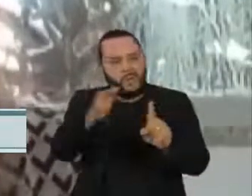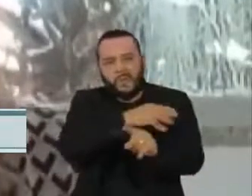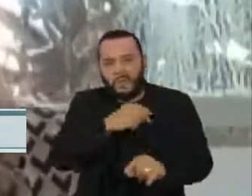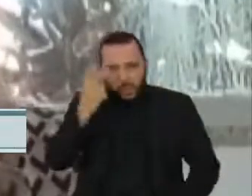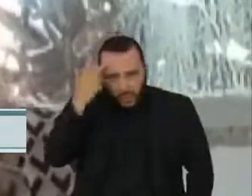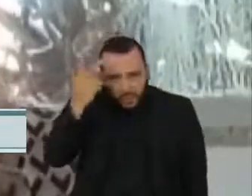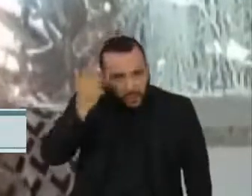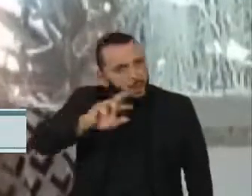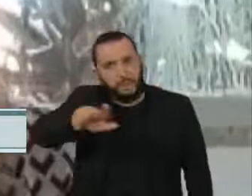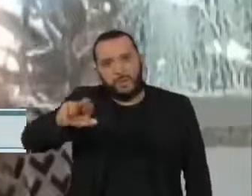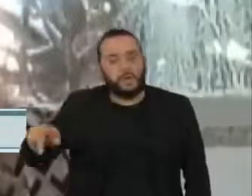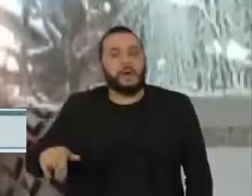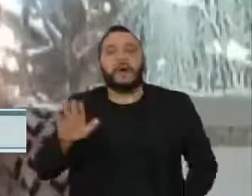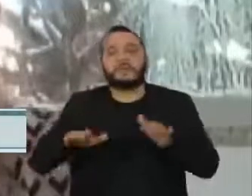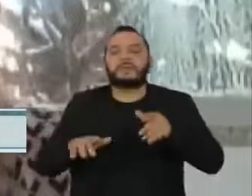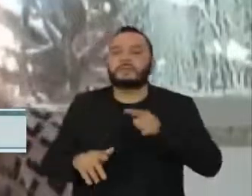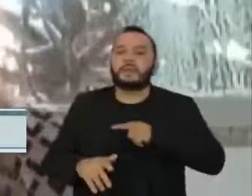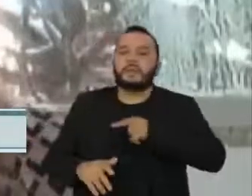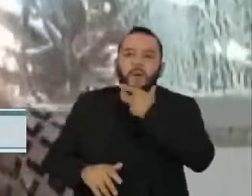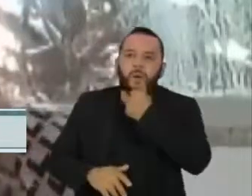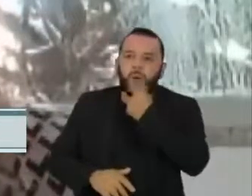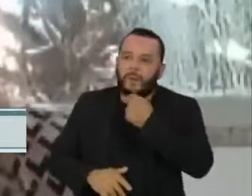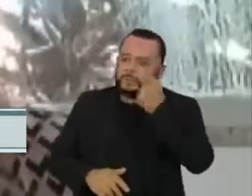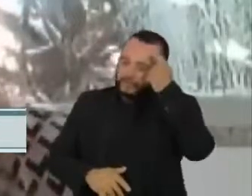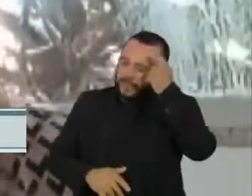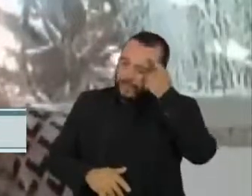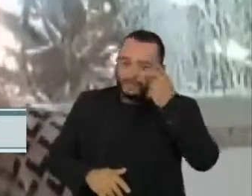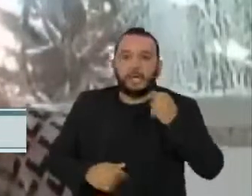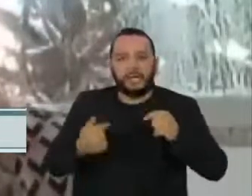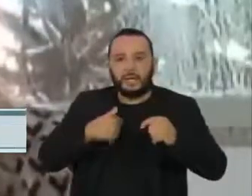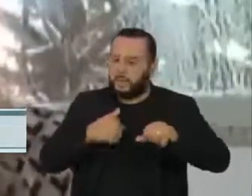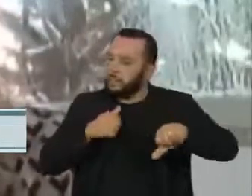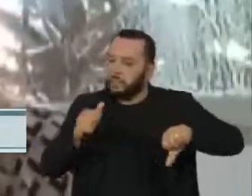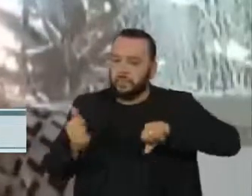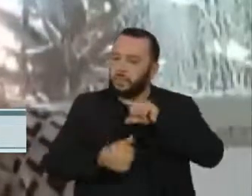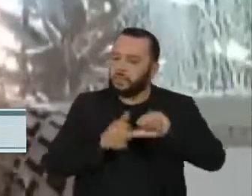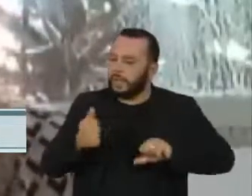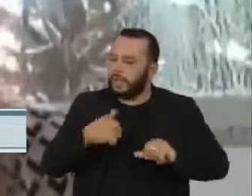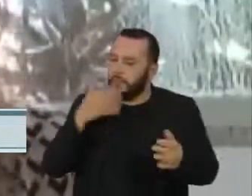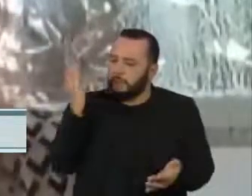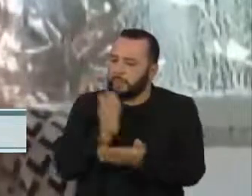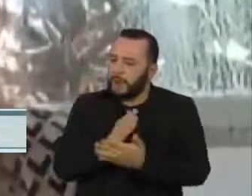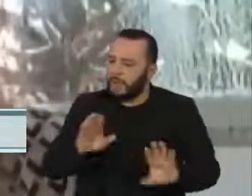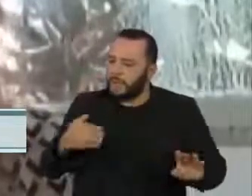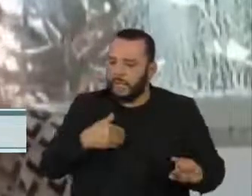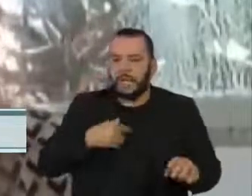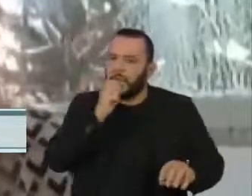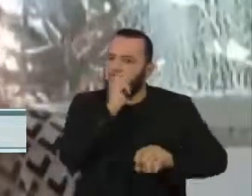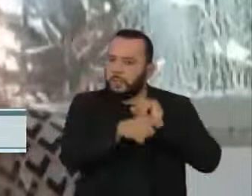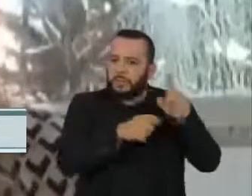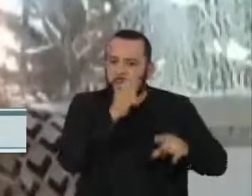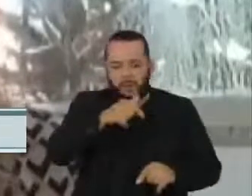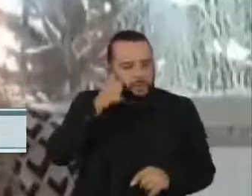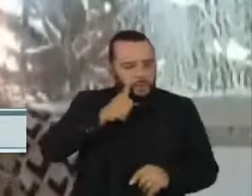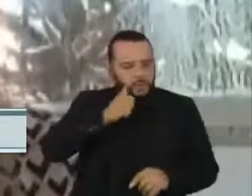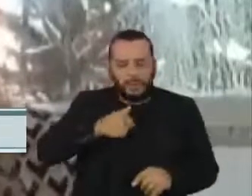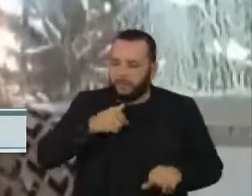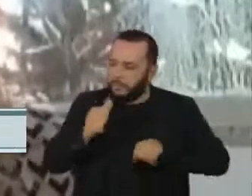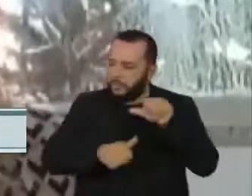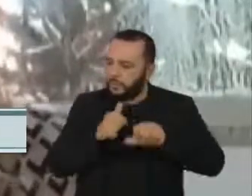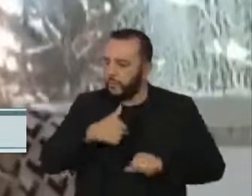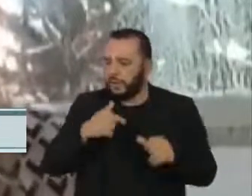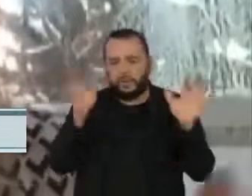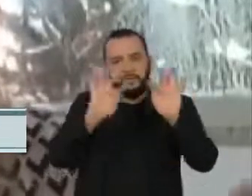claros de homens que dizem, nossa, como o meu relacionamento mudou, como agora eu sou muito mais feliz, como eu não tenho mais